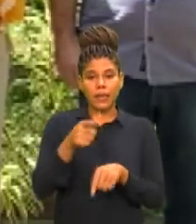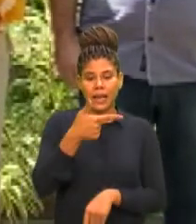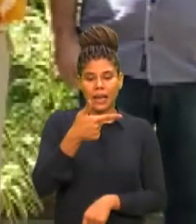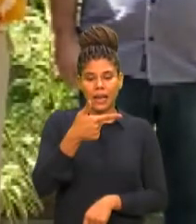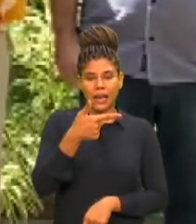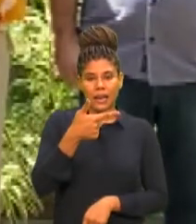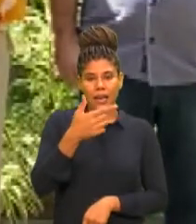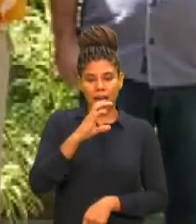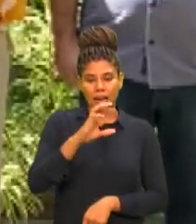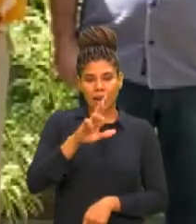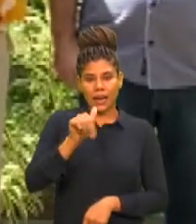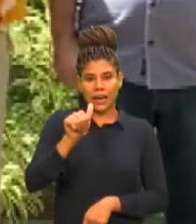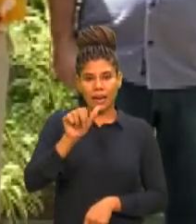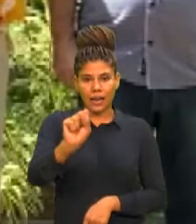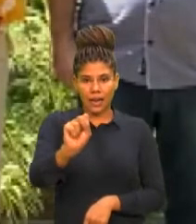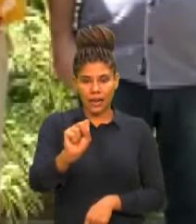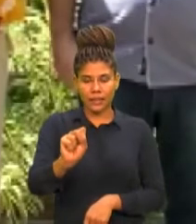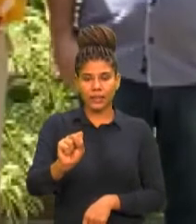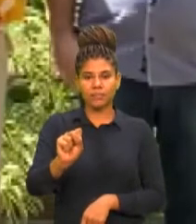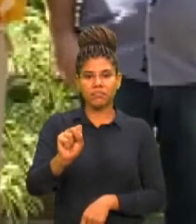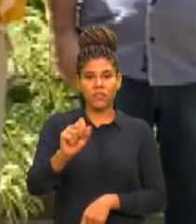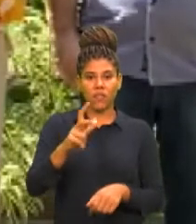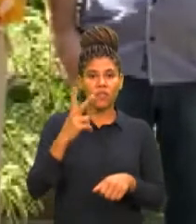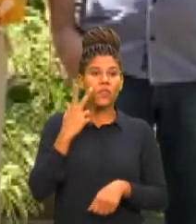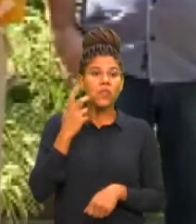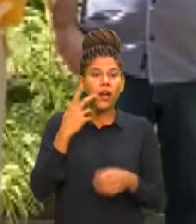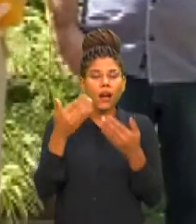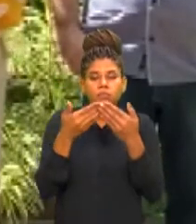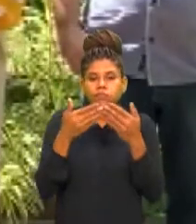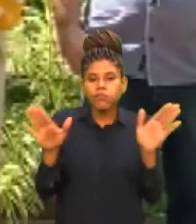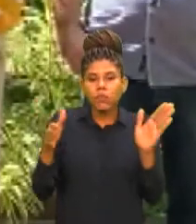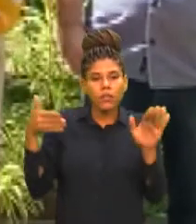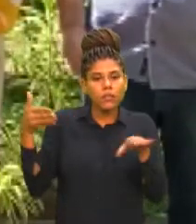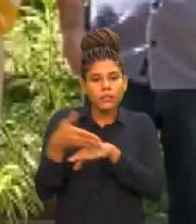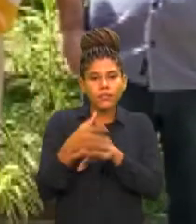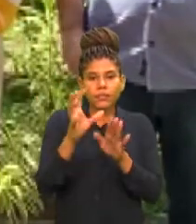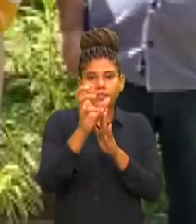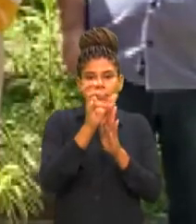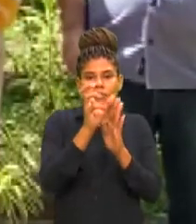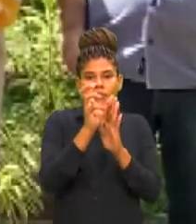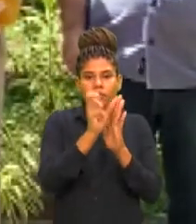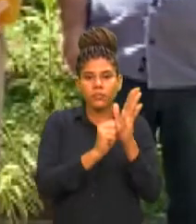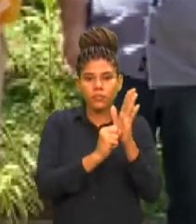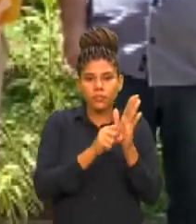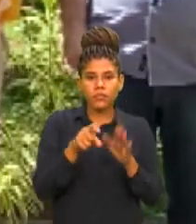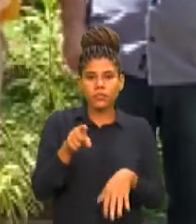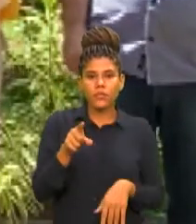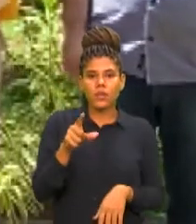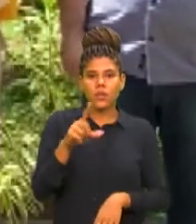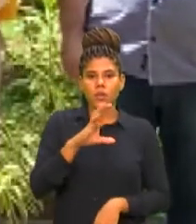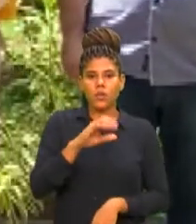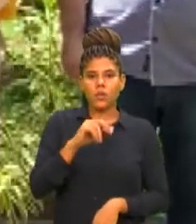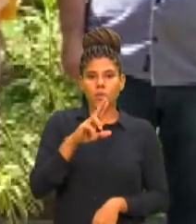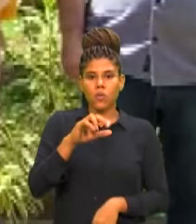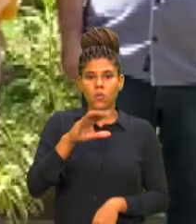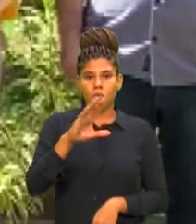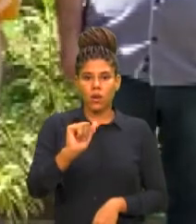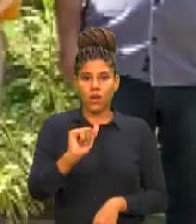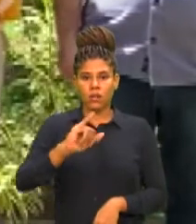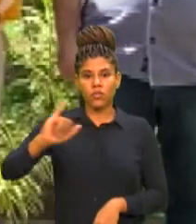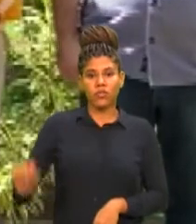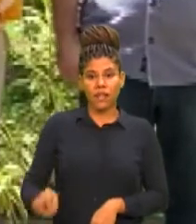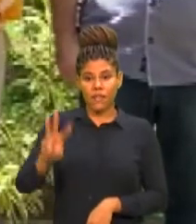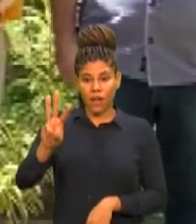nós teremos dois Cucas, que será o Cucala lá do... Janguruçu e do José Walter.